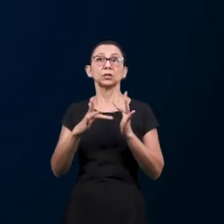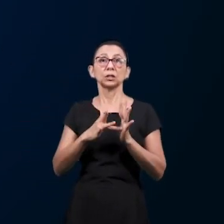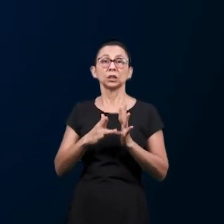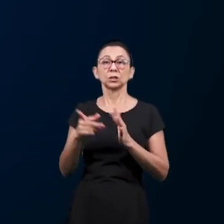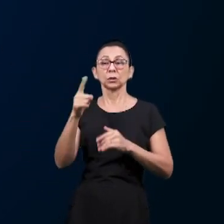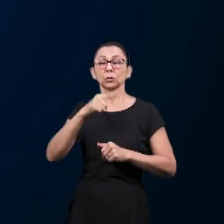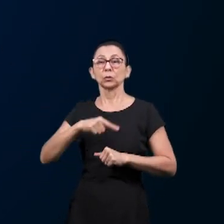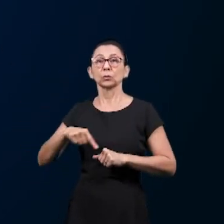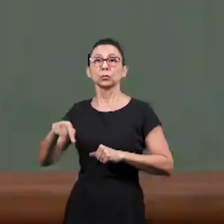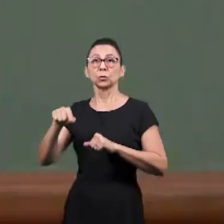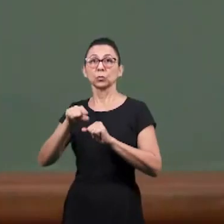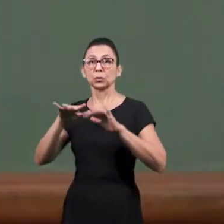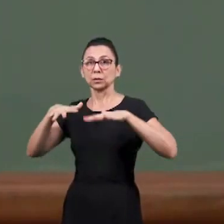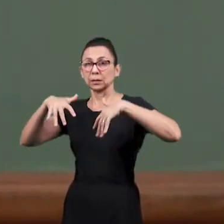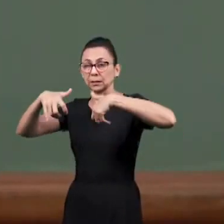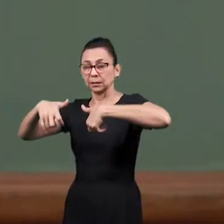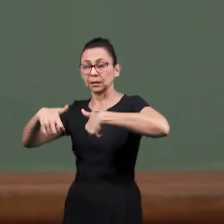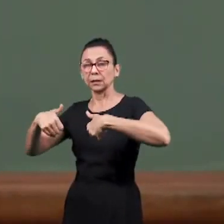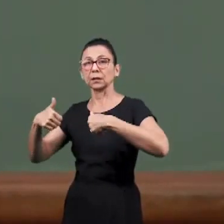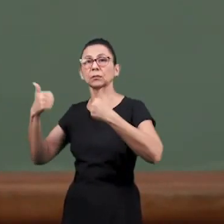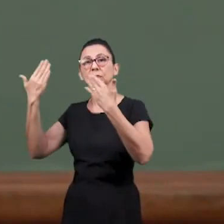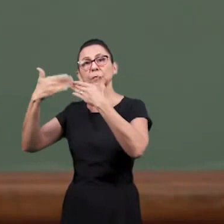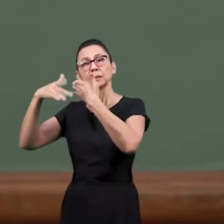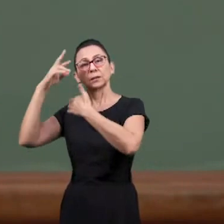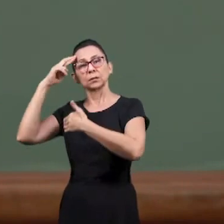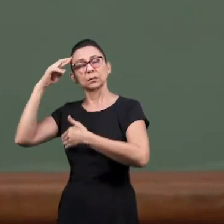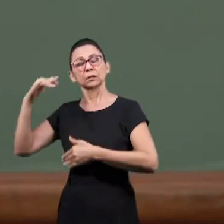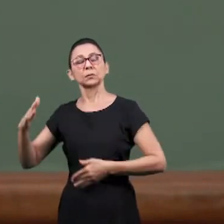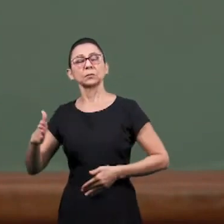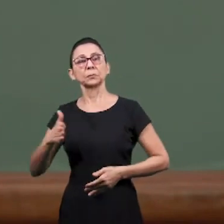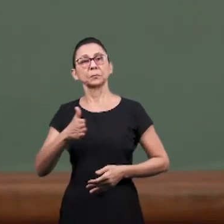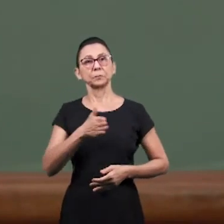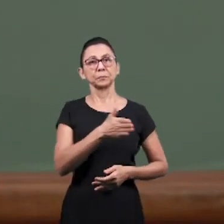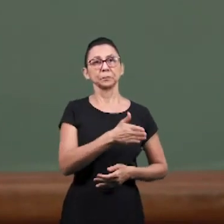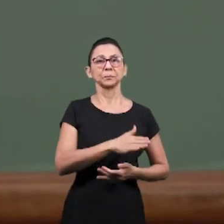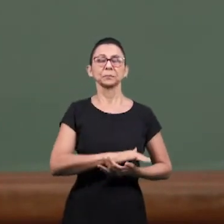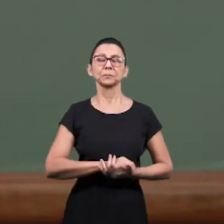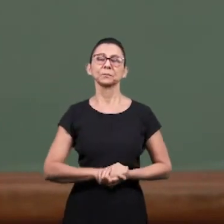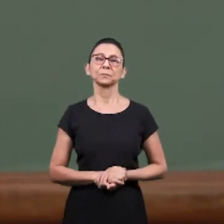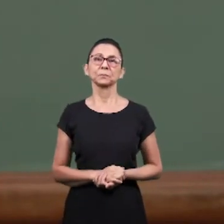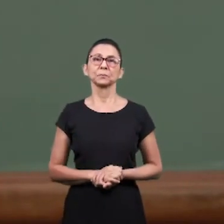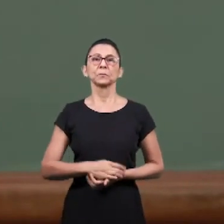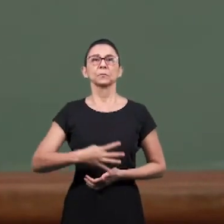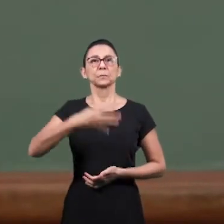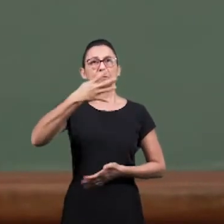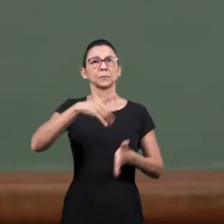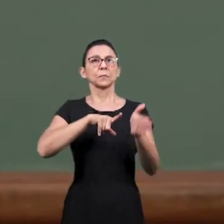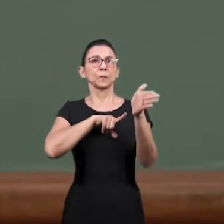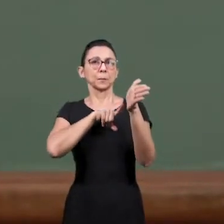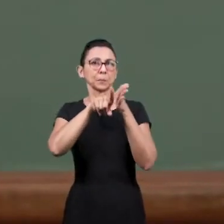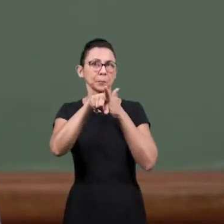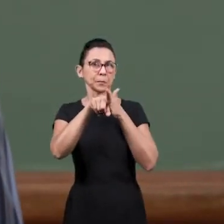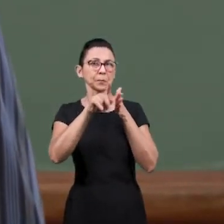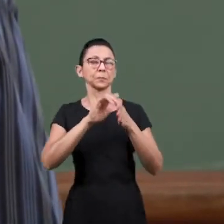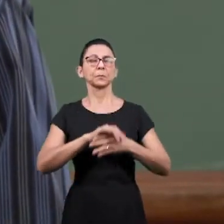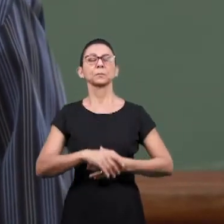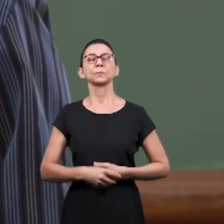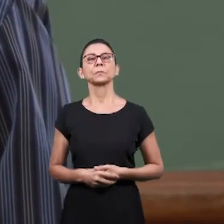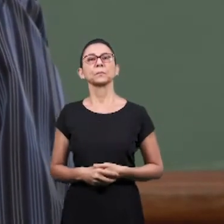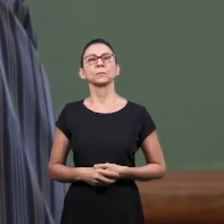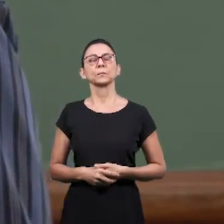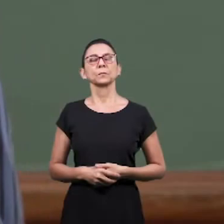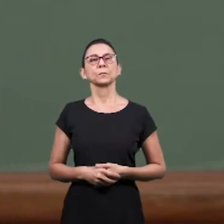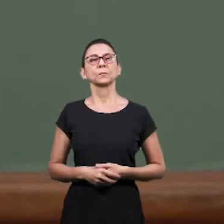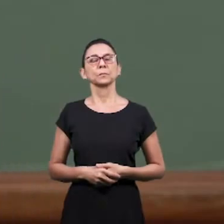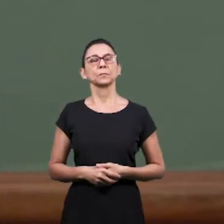e verdadeiro Salvador. Muito bem, irmãos. Agora, para finalizar a nossa apresentação, vamos à nossa quarta pergunta, o que a